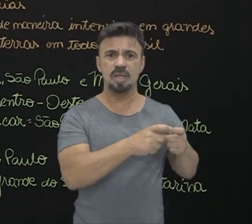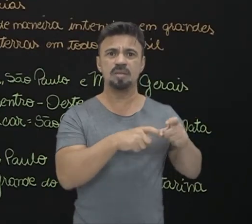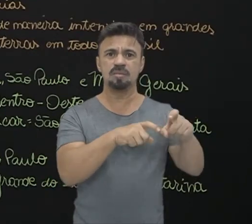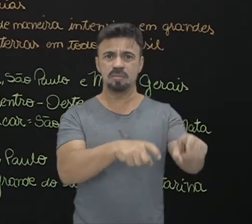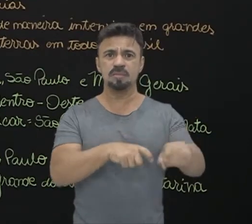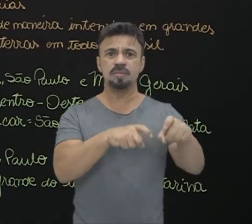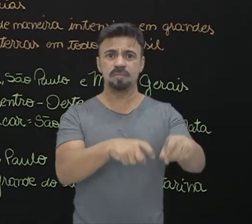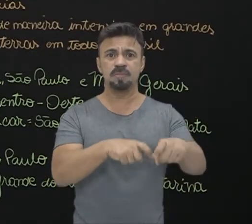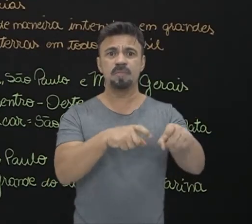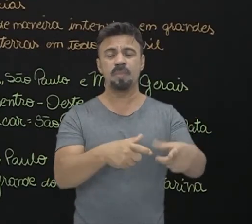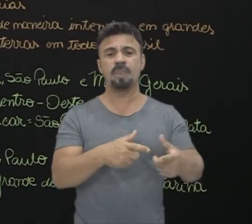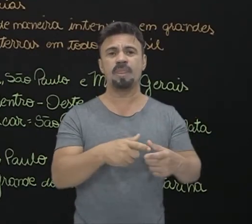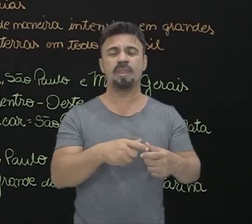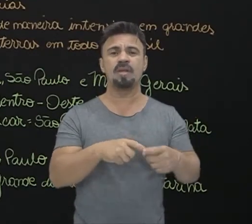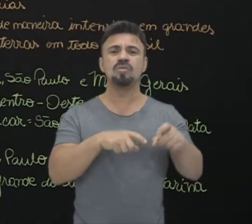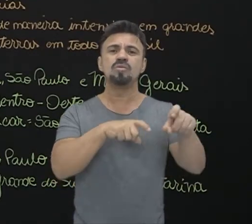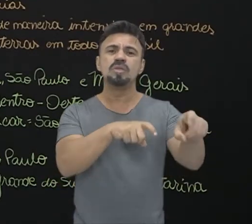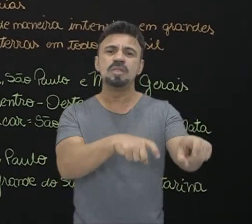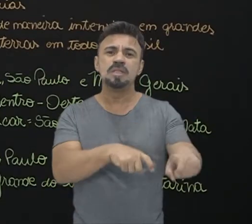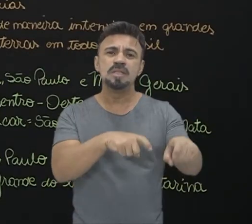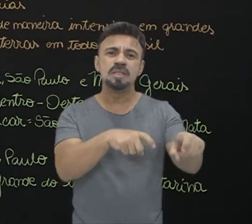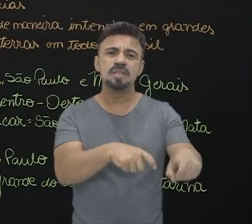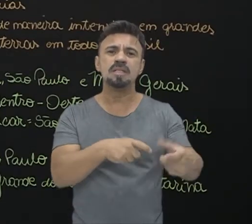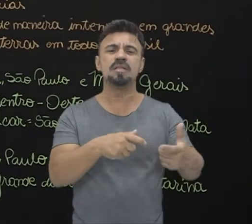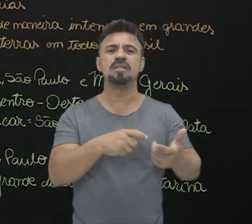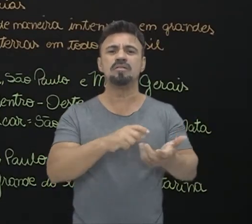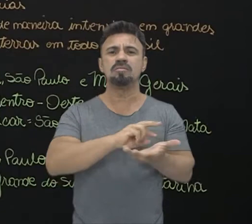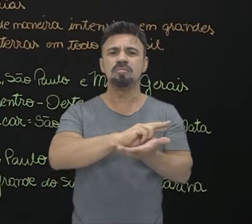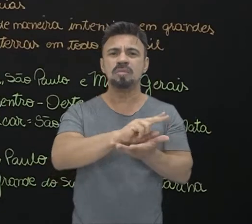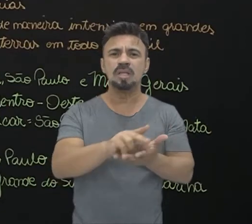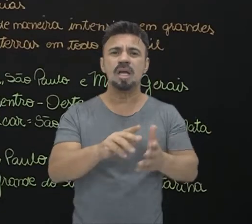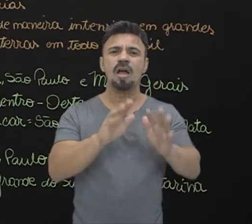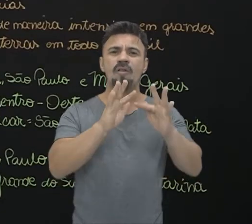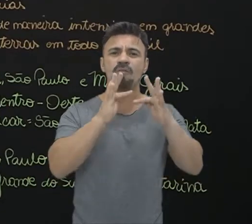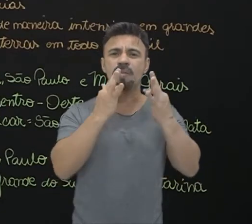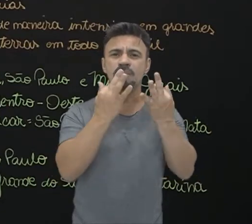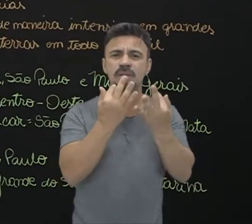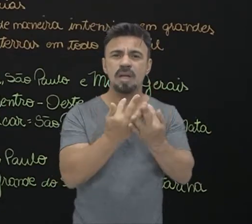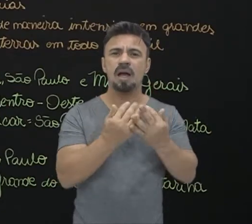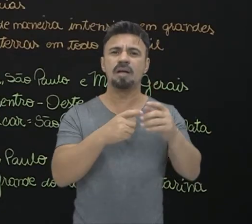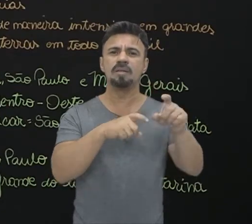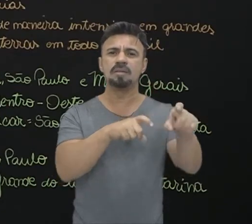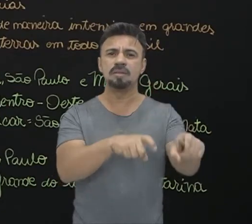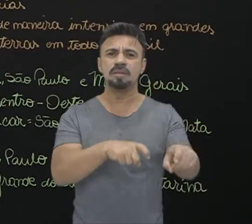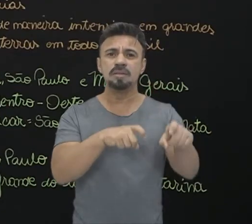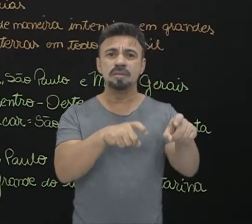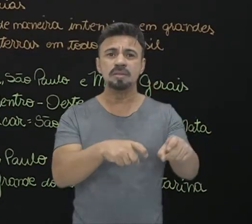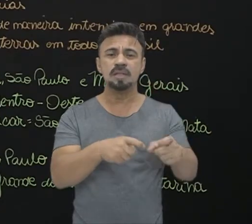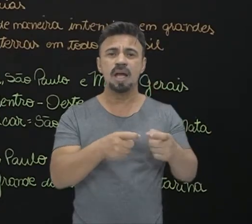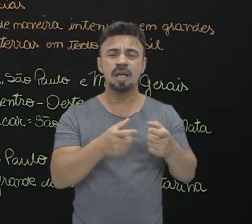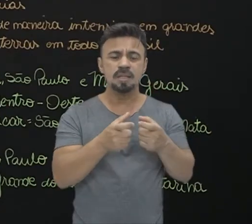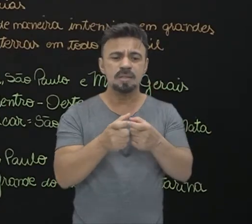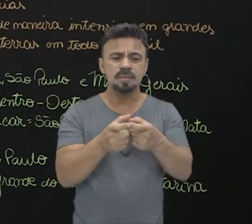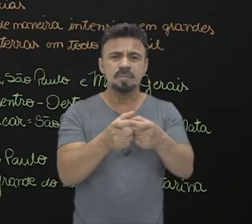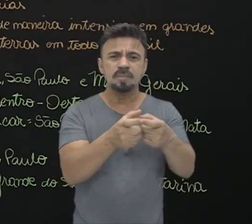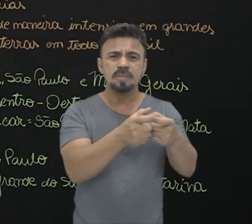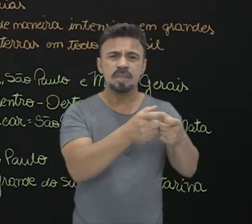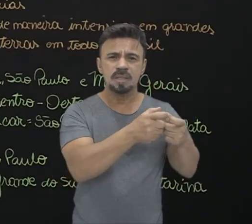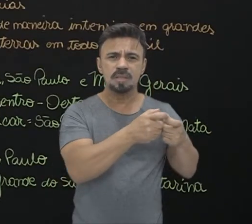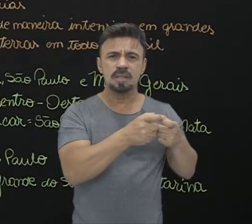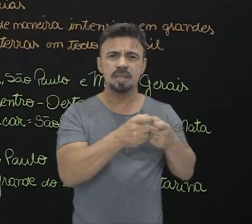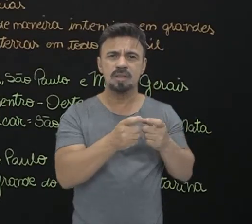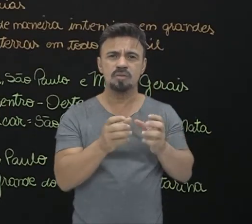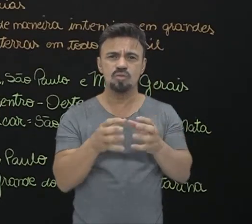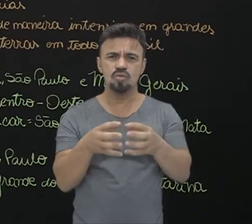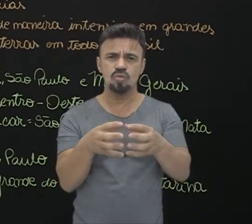rurais, nos sítios, nas agriculturas familiares, nas agriculturas ali de pequenas cooperativas.